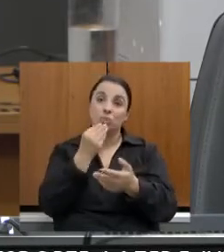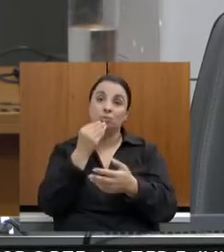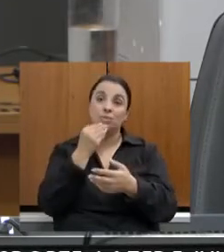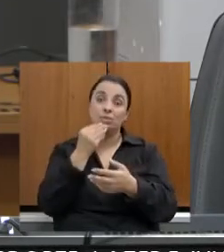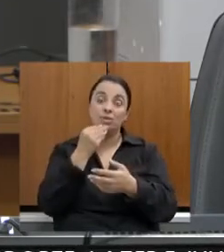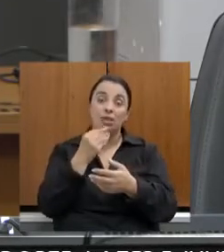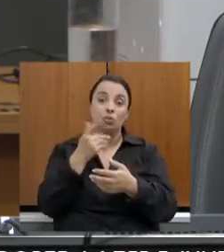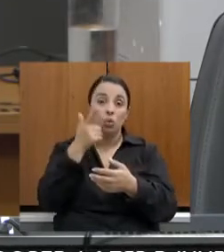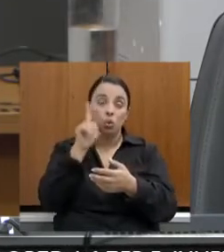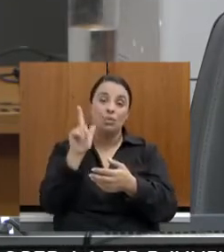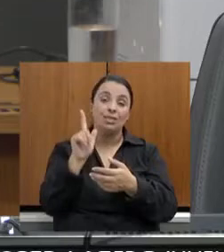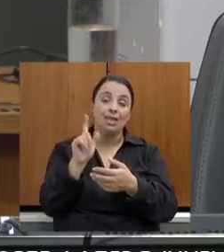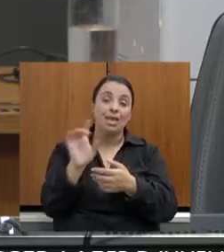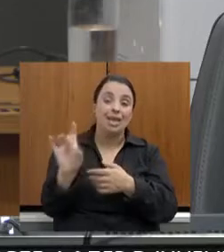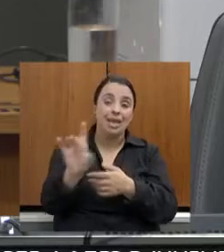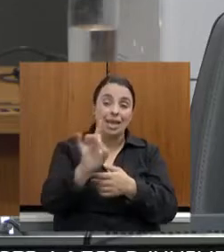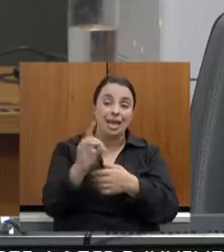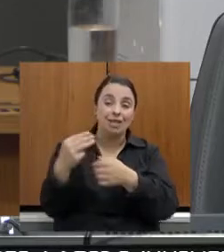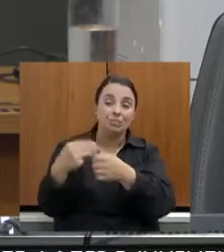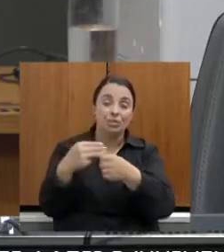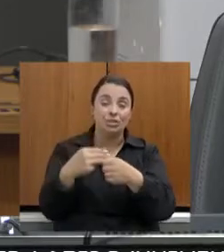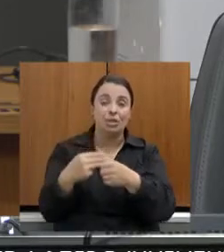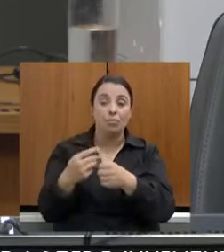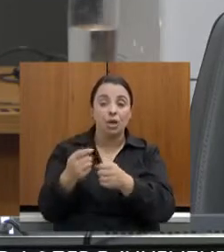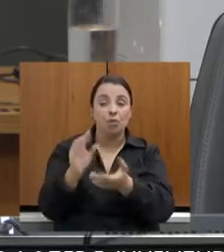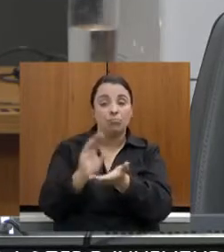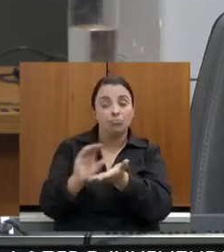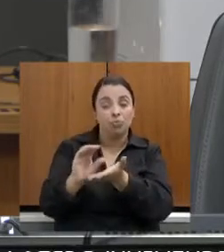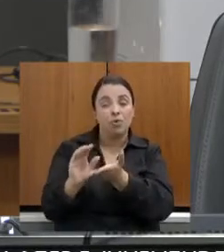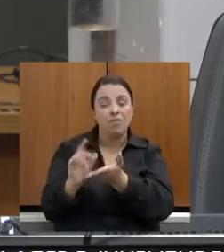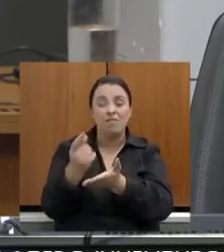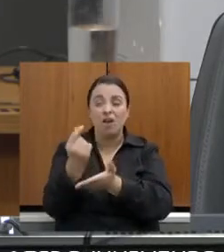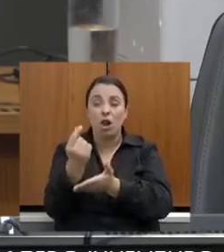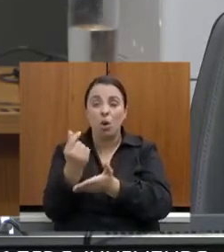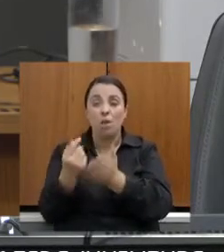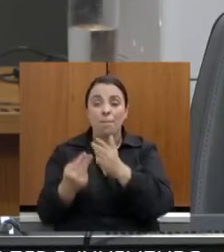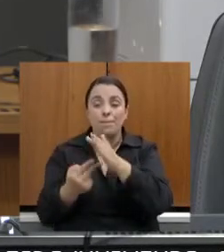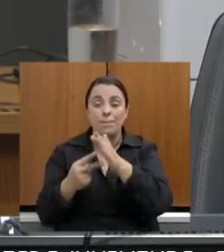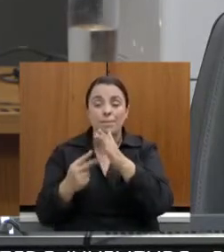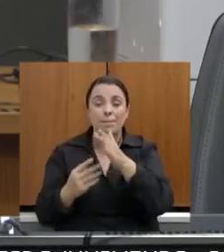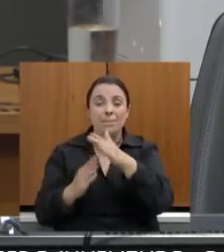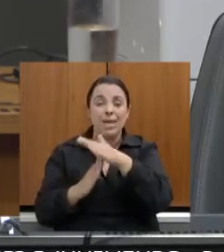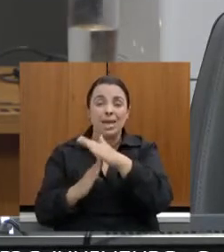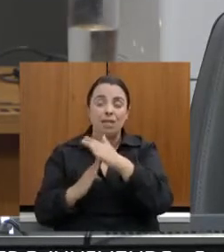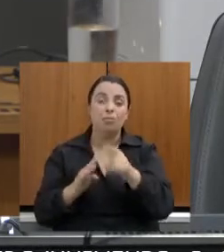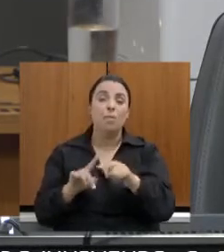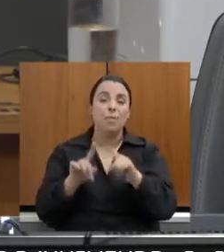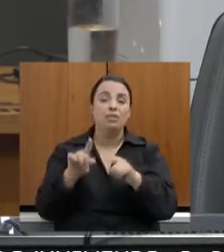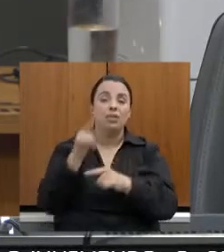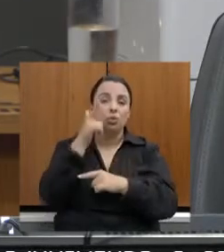esse valor mínimo ali, aproximado, consiga, de fato, fazer a diferença por meio da política pública.